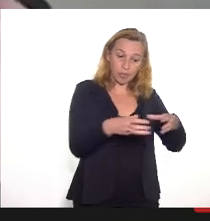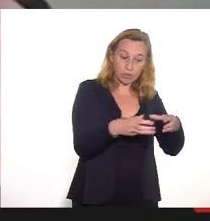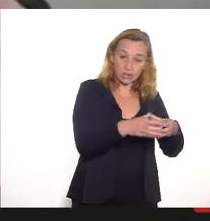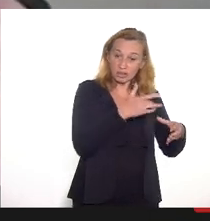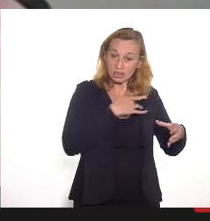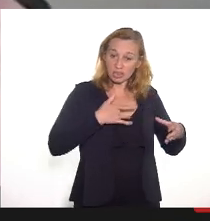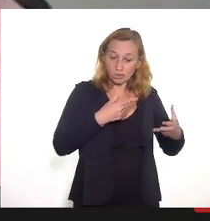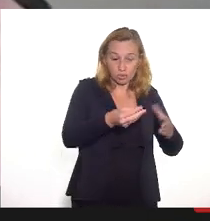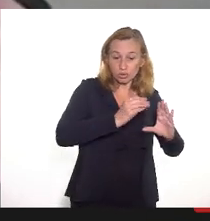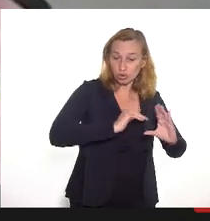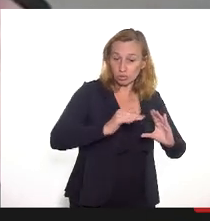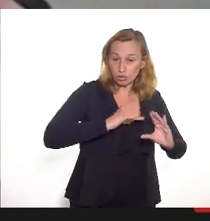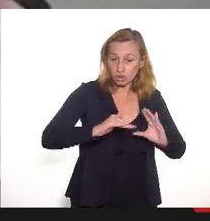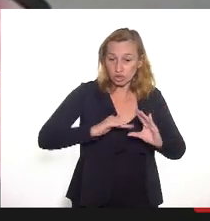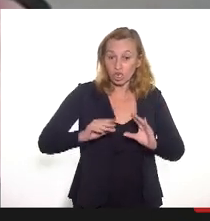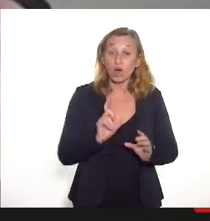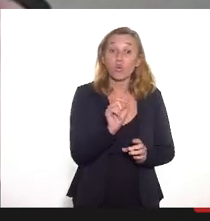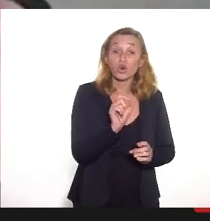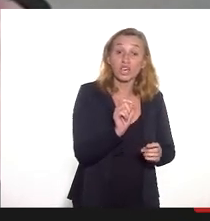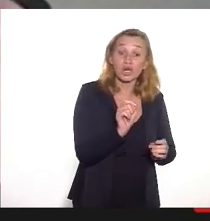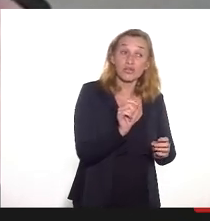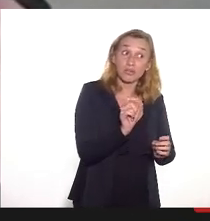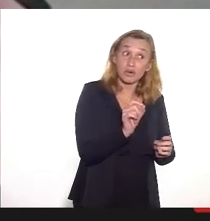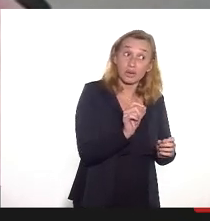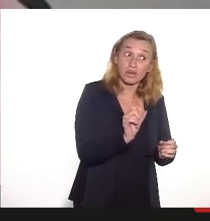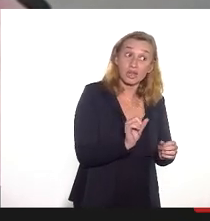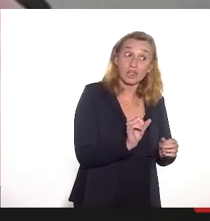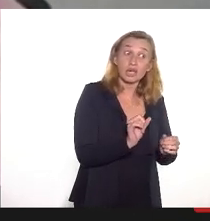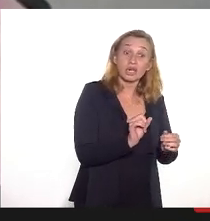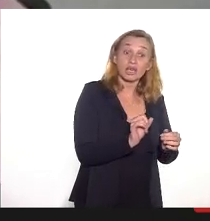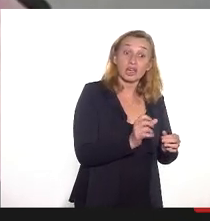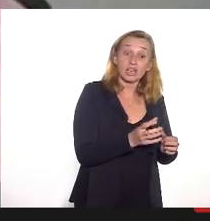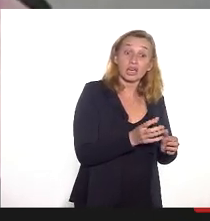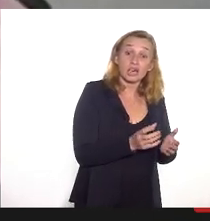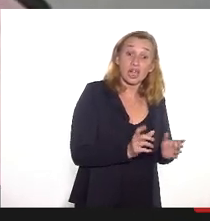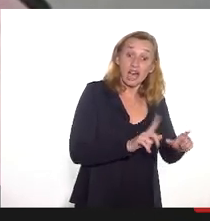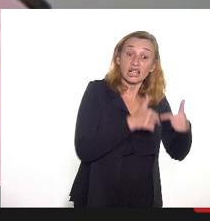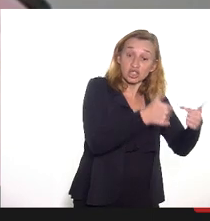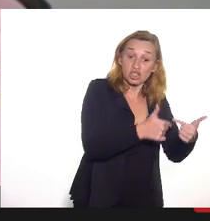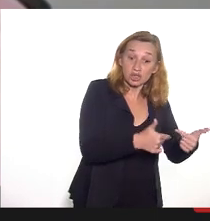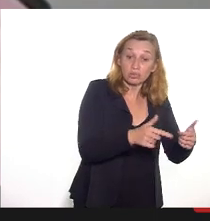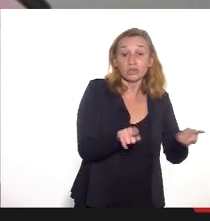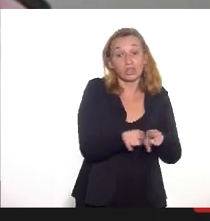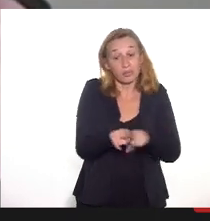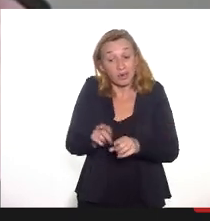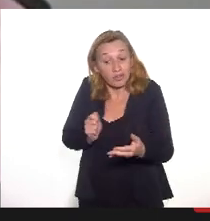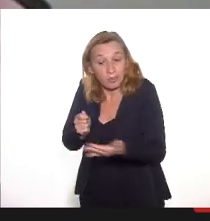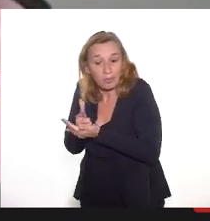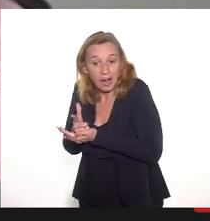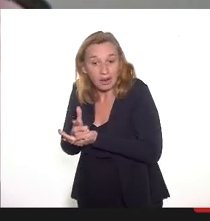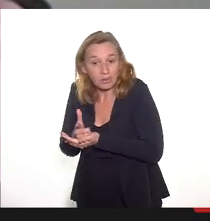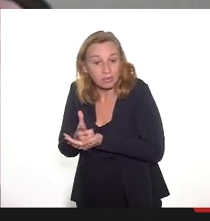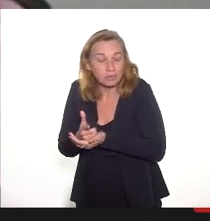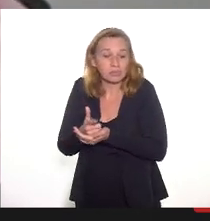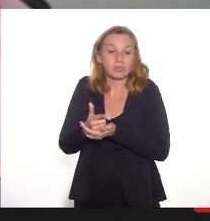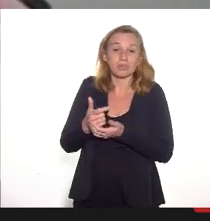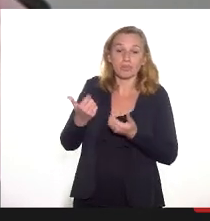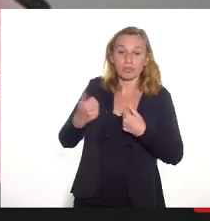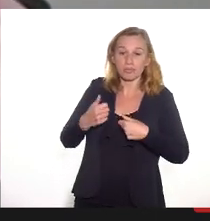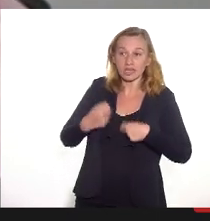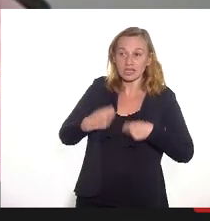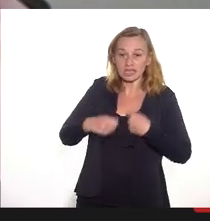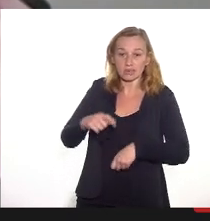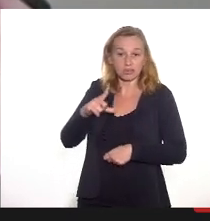dos 31%, o que foi empenhado e executado e foi pago para que a gente não possa ter a Marta Rocha